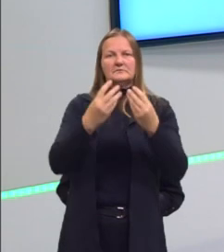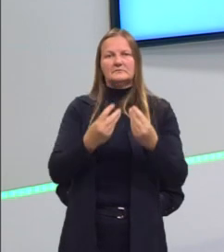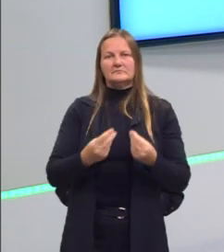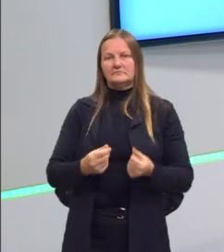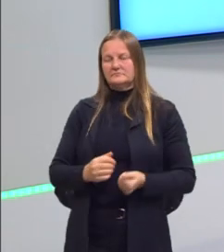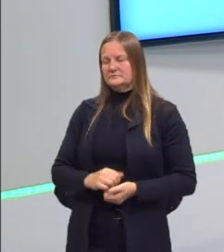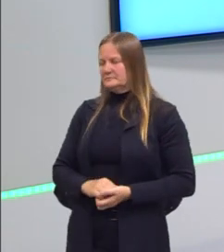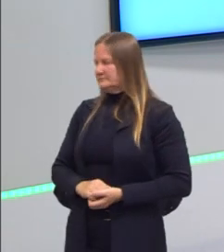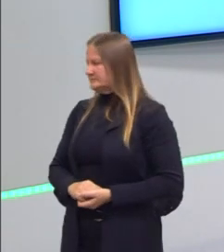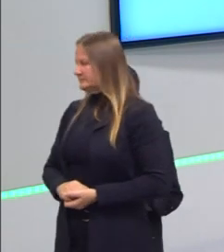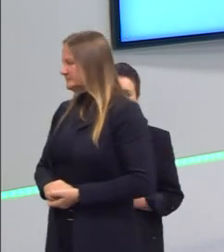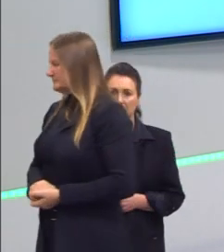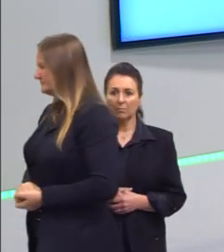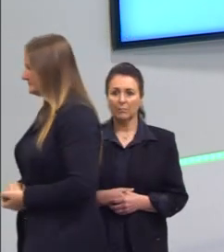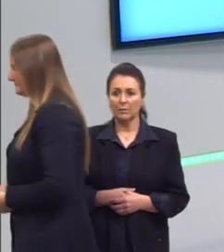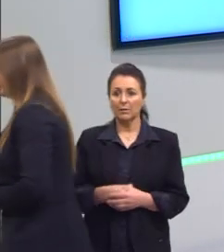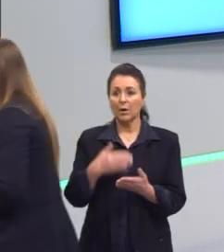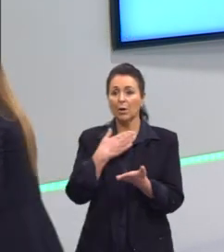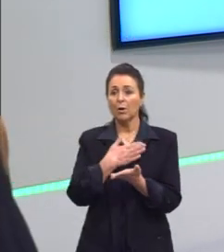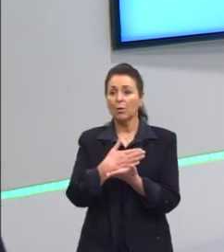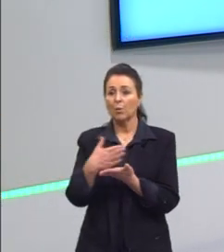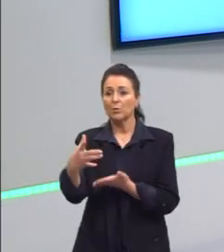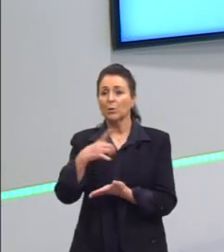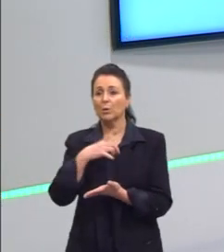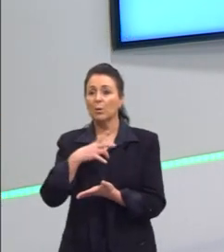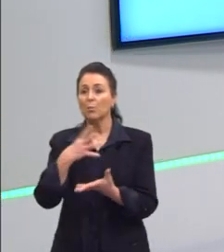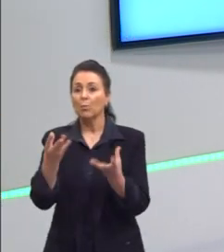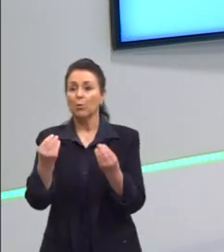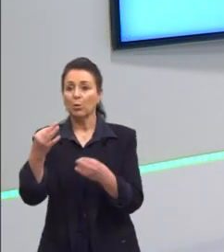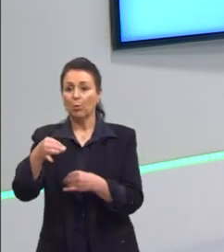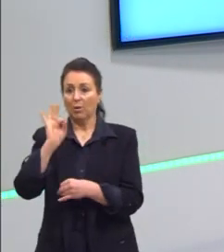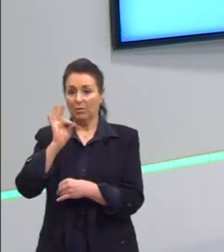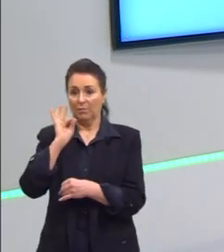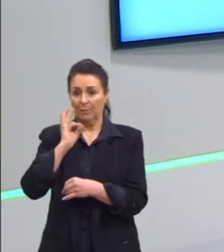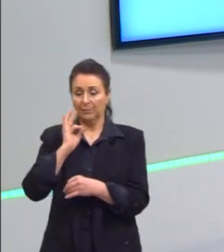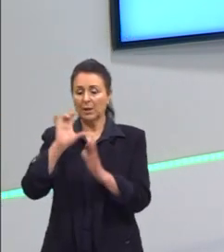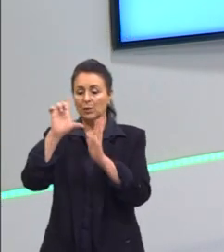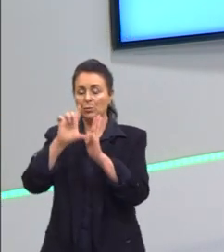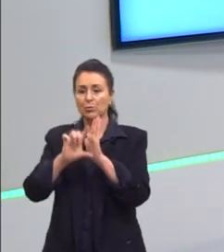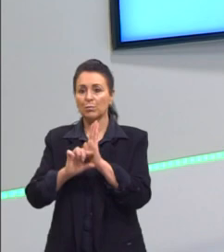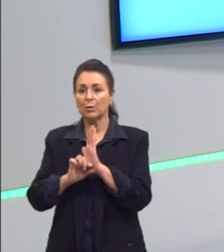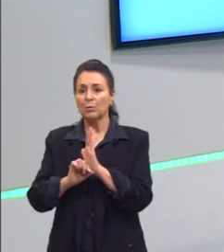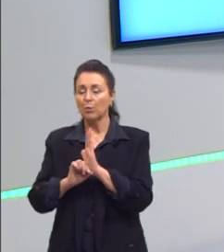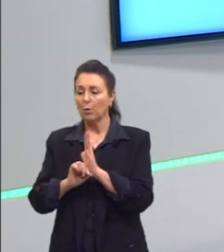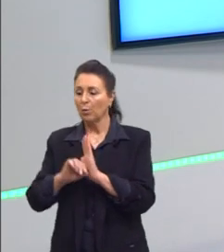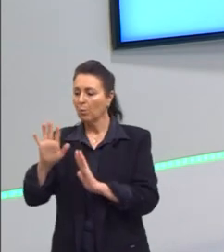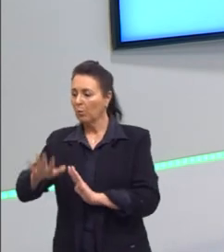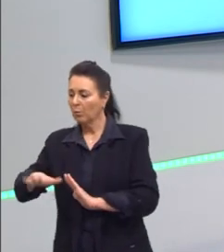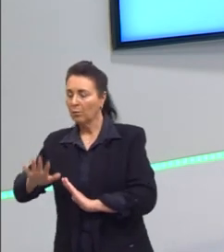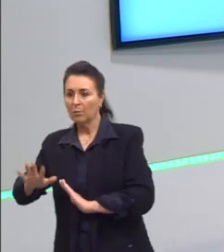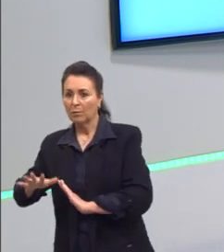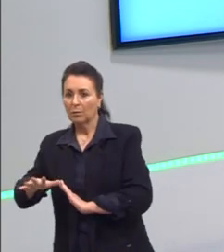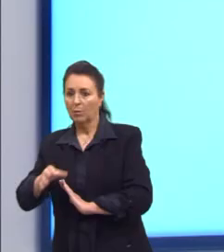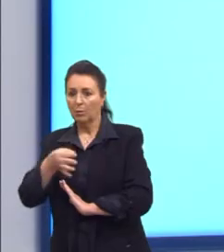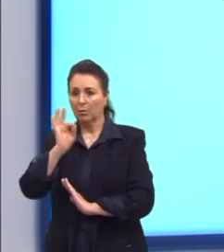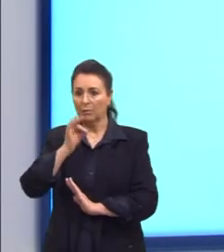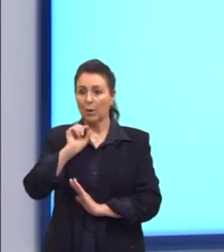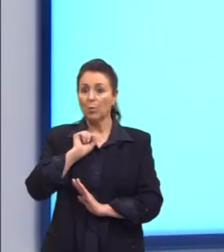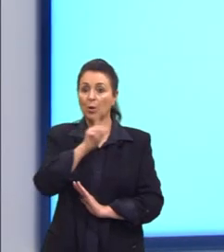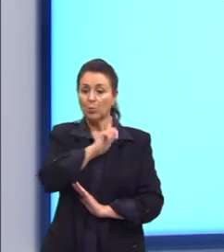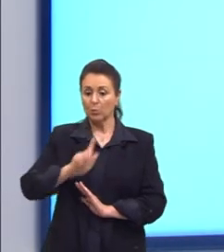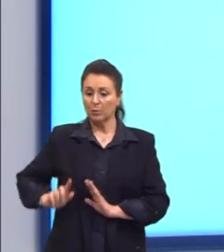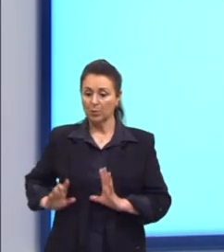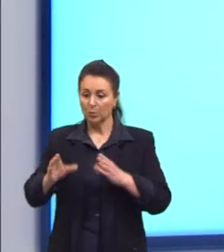muita oferta, e o café começou a ter o seu preço diminuído, começou a abaixar o preço. O os governadores